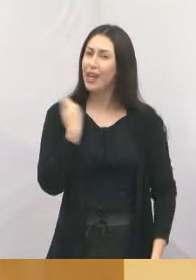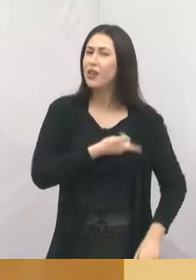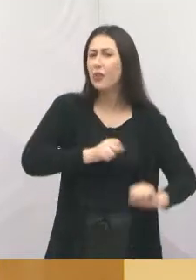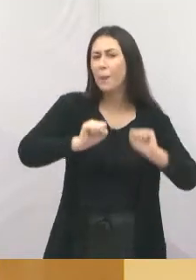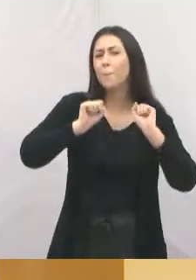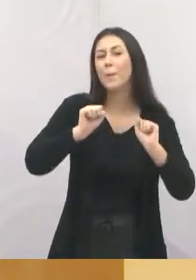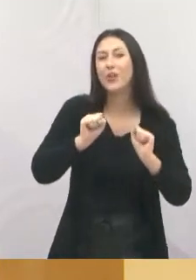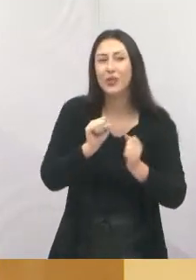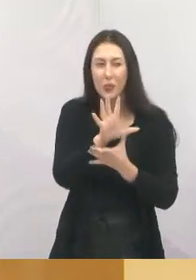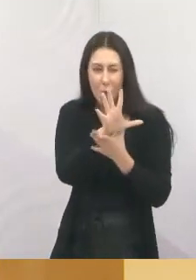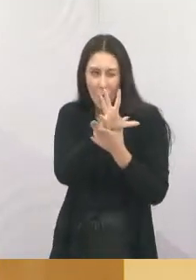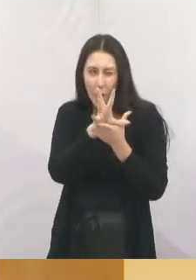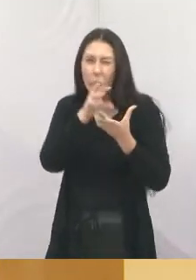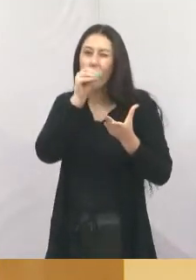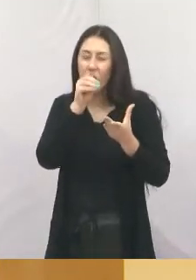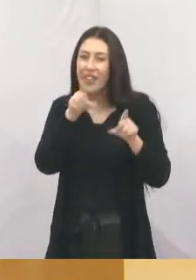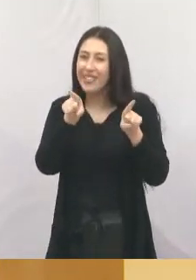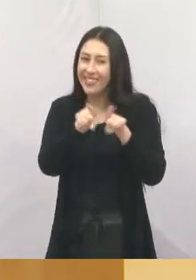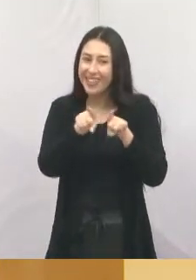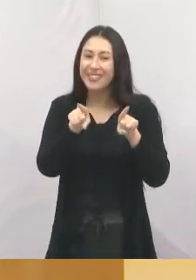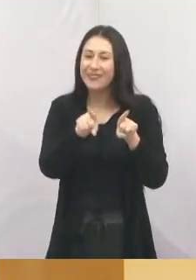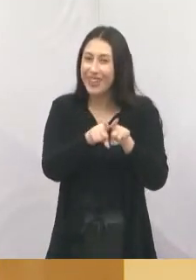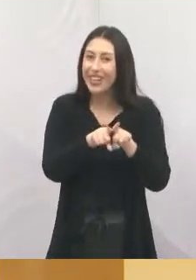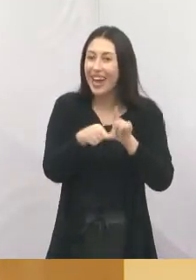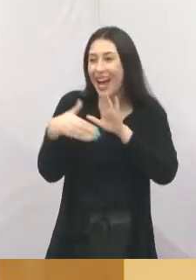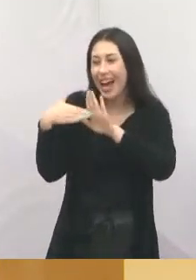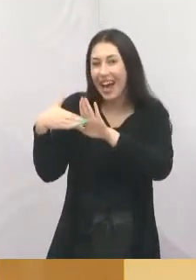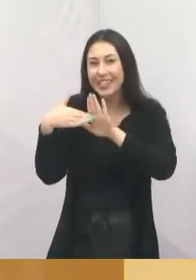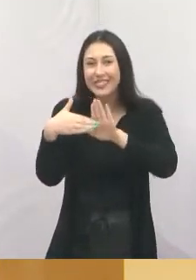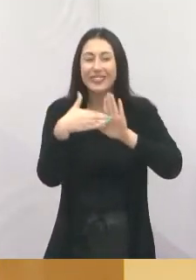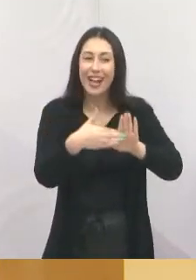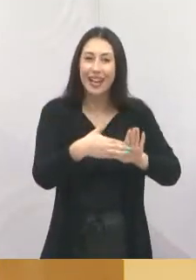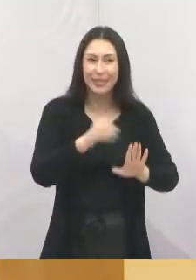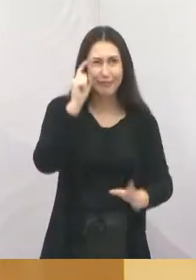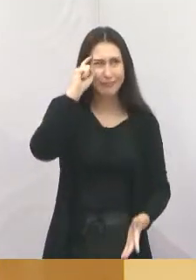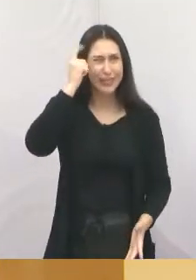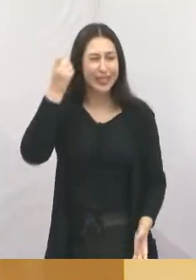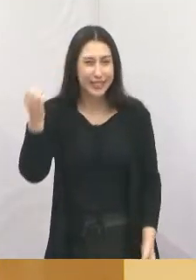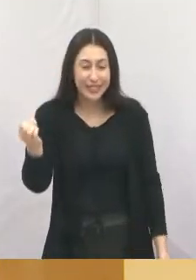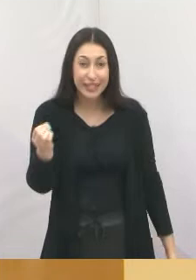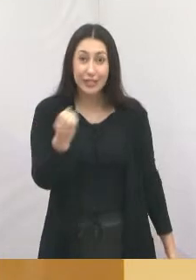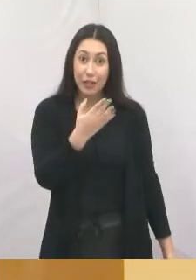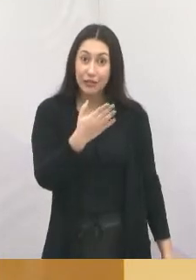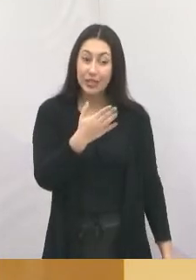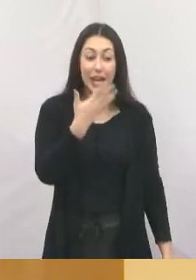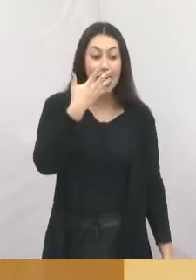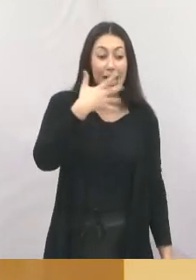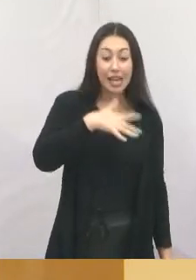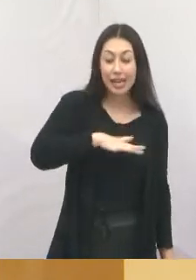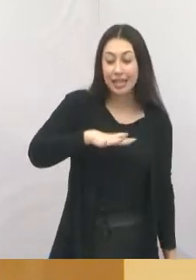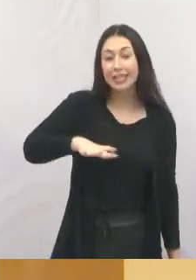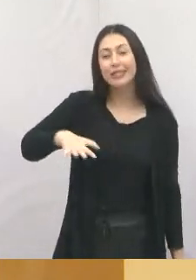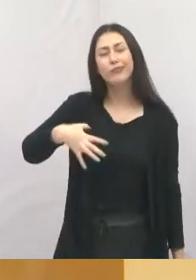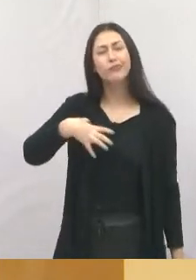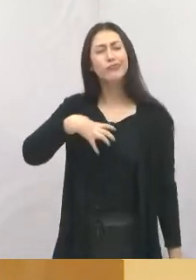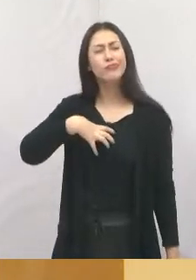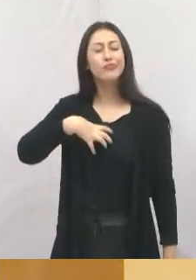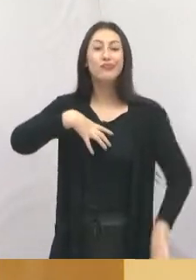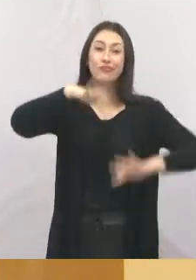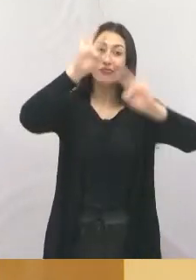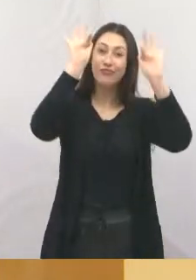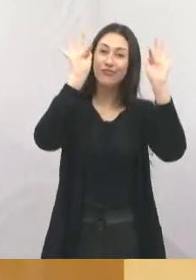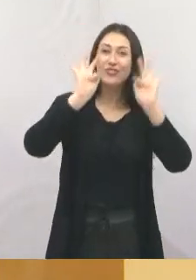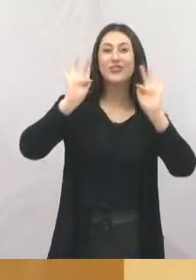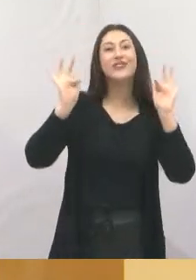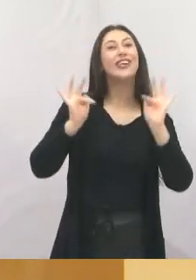possa copiar essa ideia e levar outras ideias também adiante para que as crianças sintam-se felizes